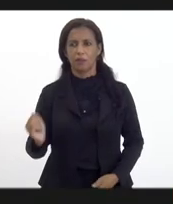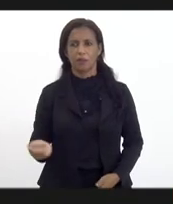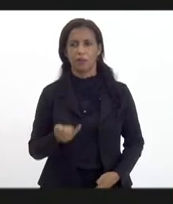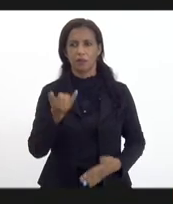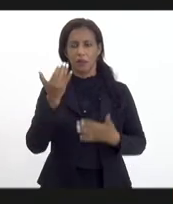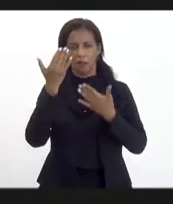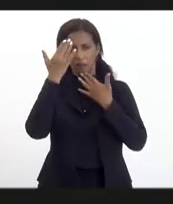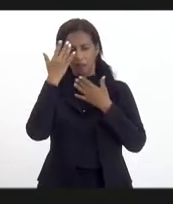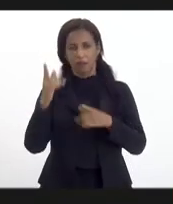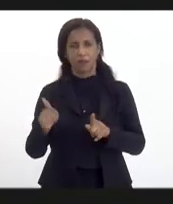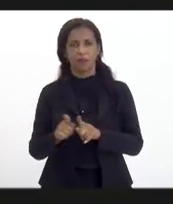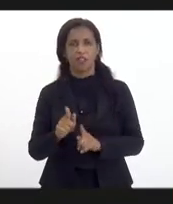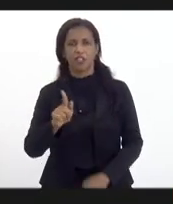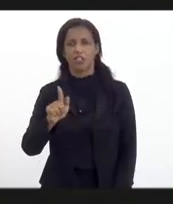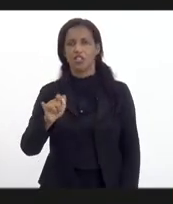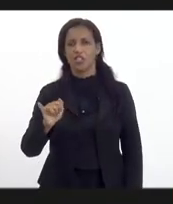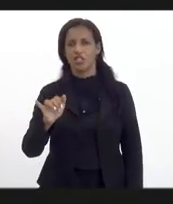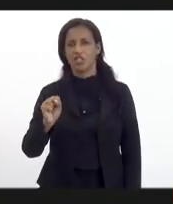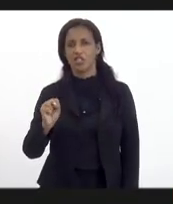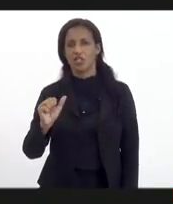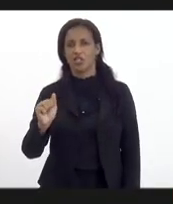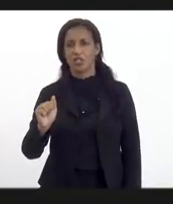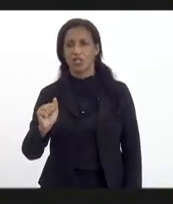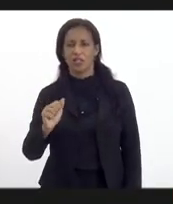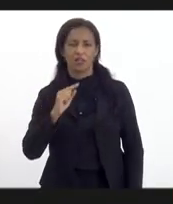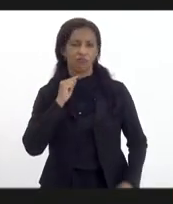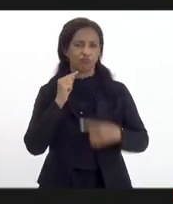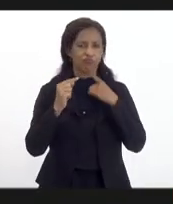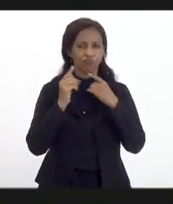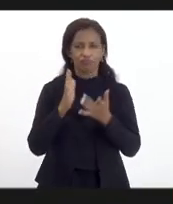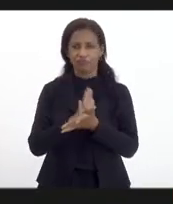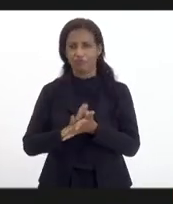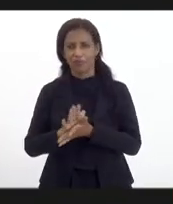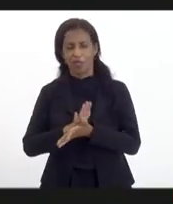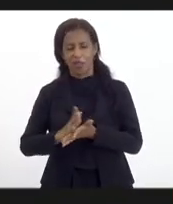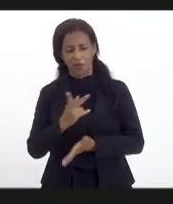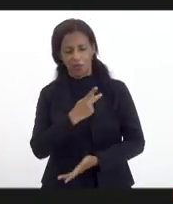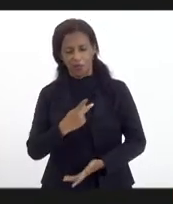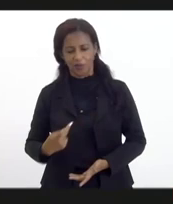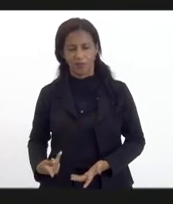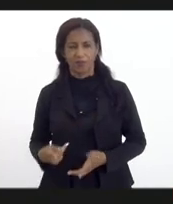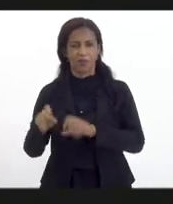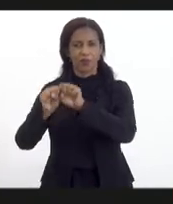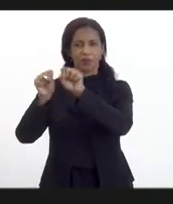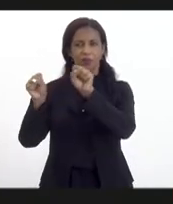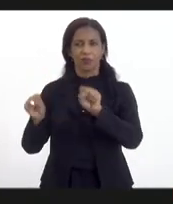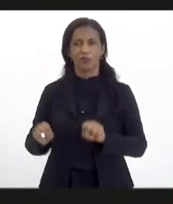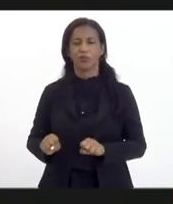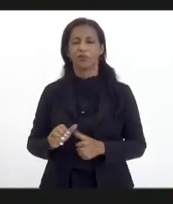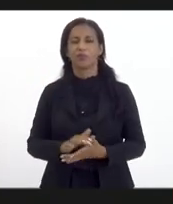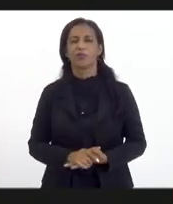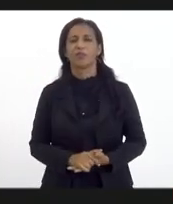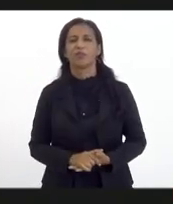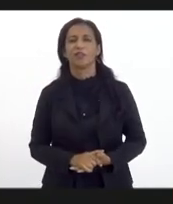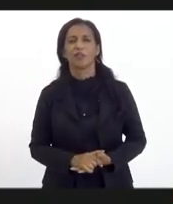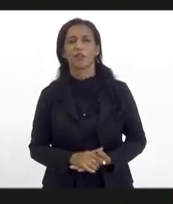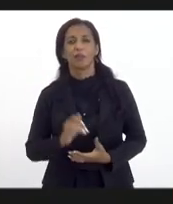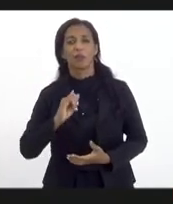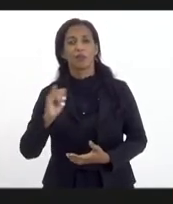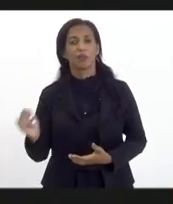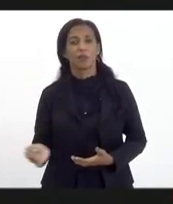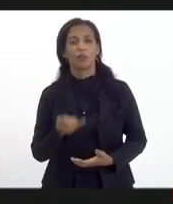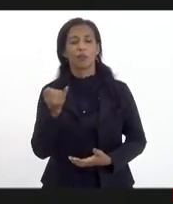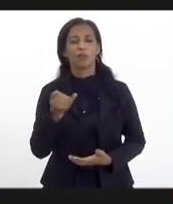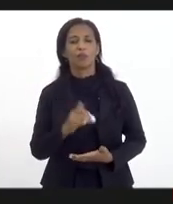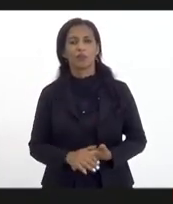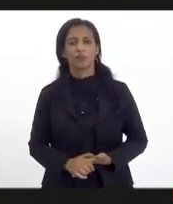Agradeço também à Geisa e, sem dúvida alguma, agradecer ao nosso presidente do sistema, Antônio Queiroz, por essa oportunidade.